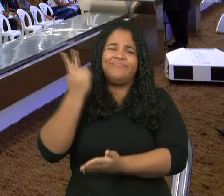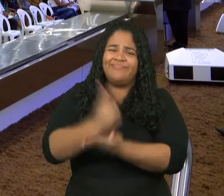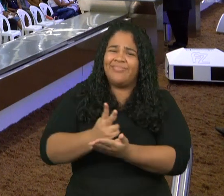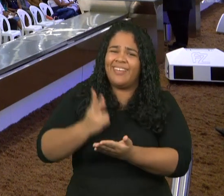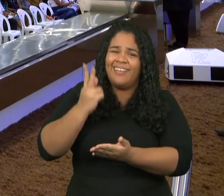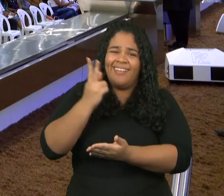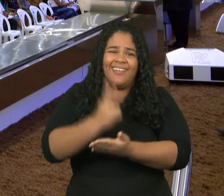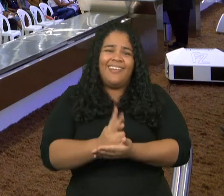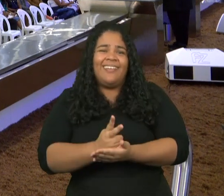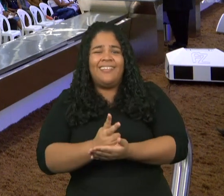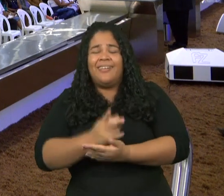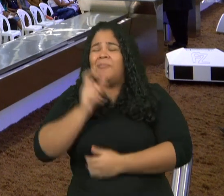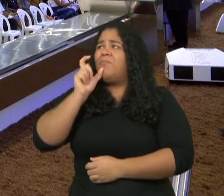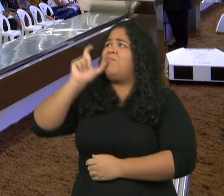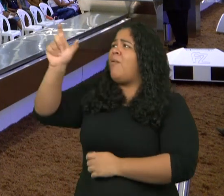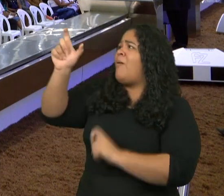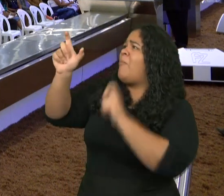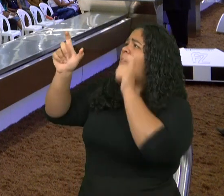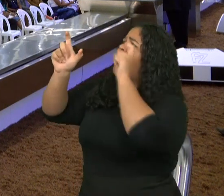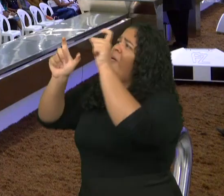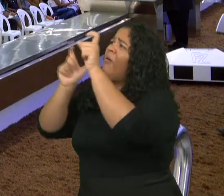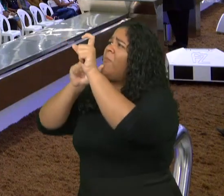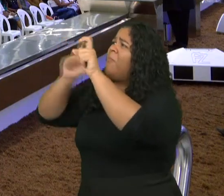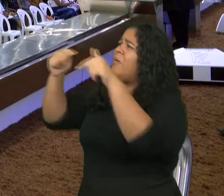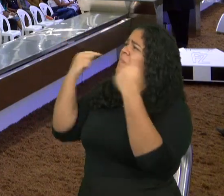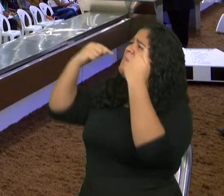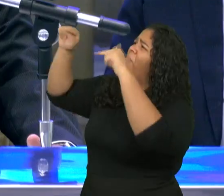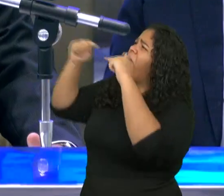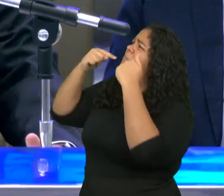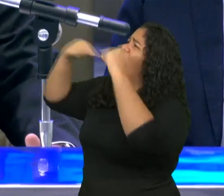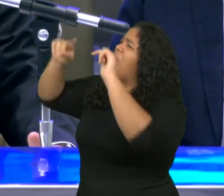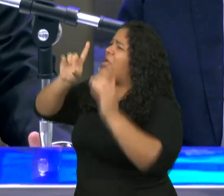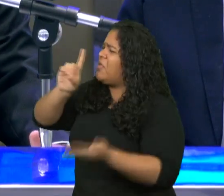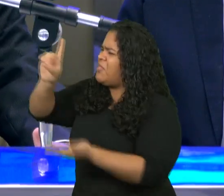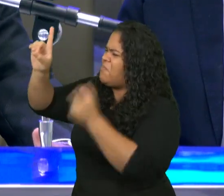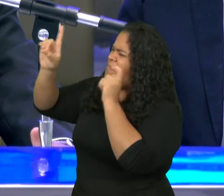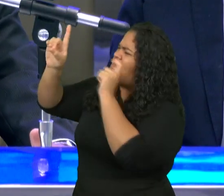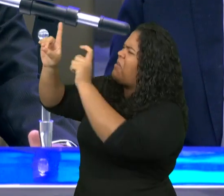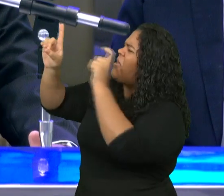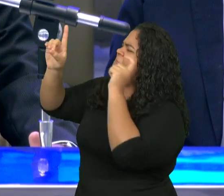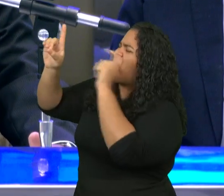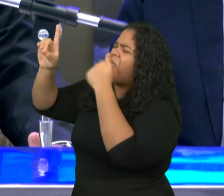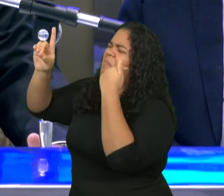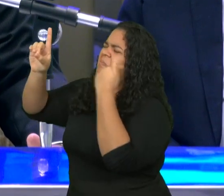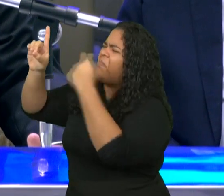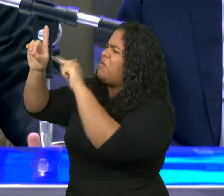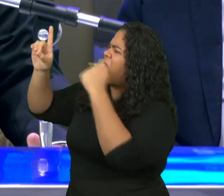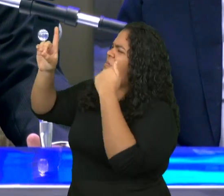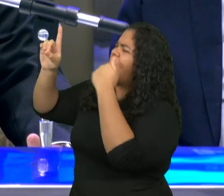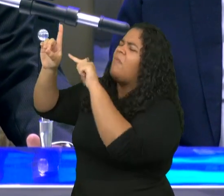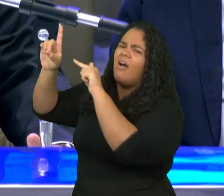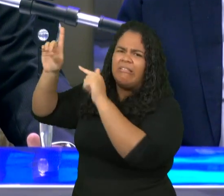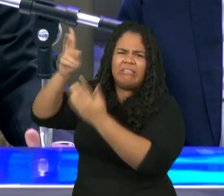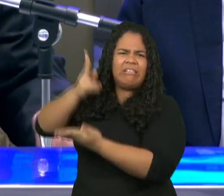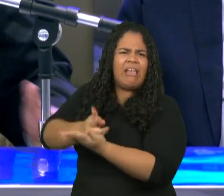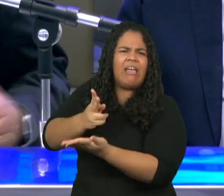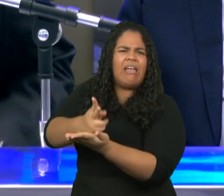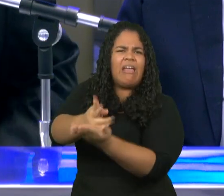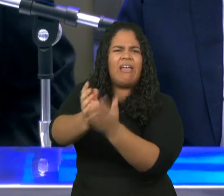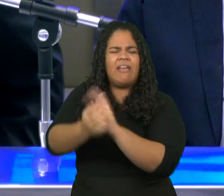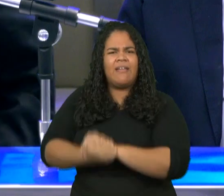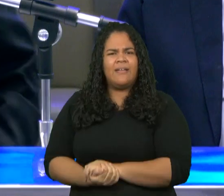direcionadas a Deus, os impropérios direcionados a Deus, blasfêmias dirigidas a Deus, a